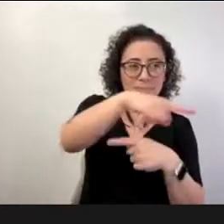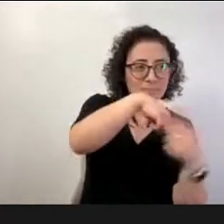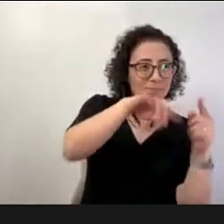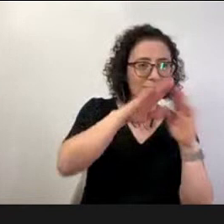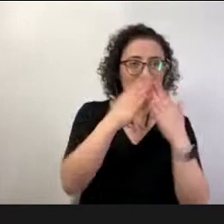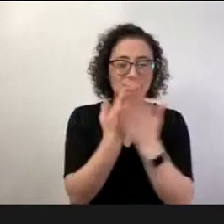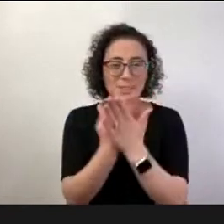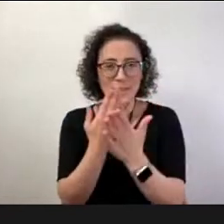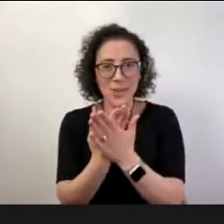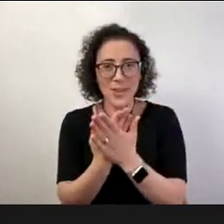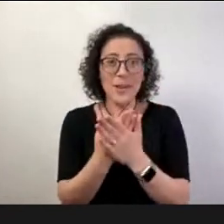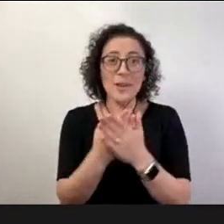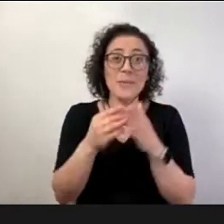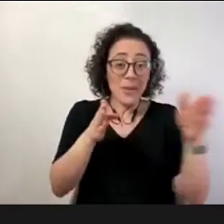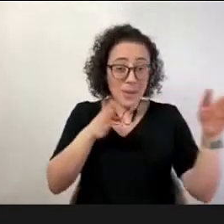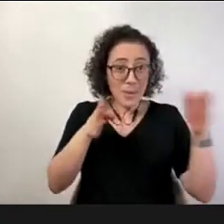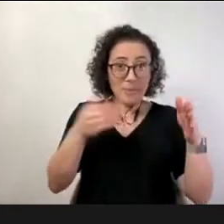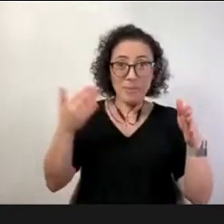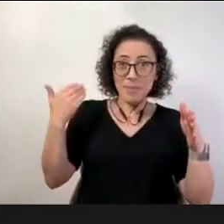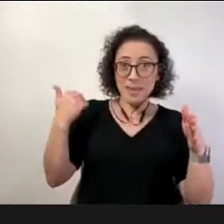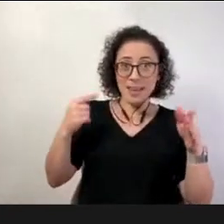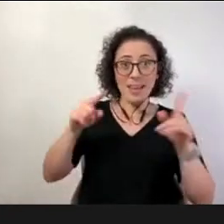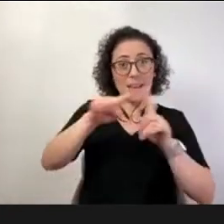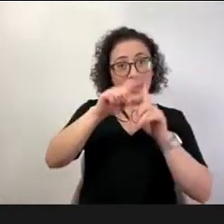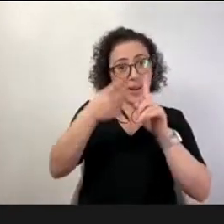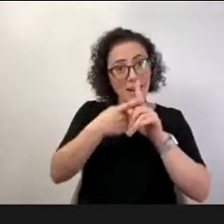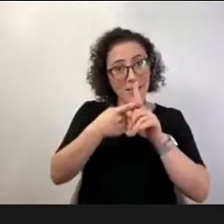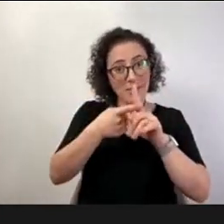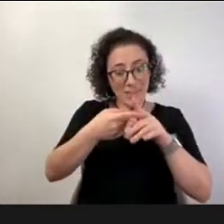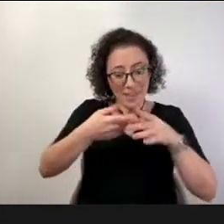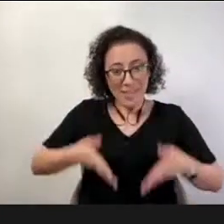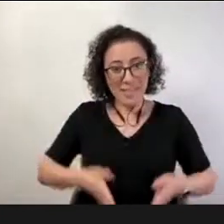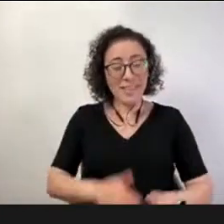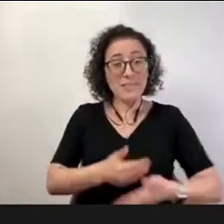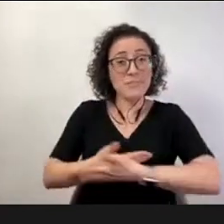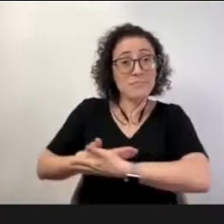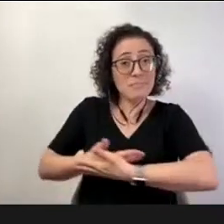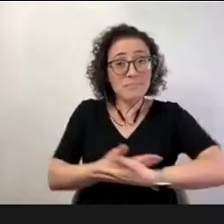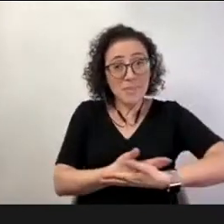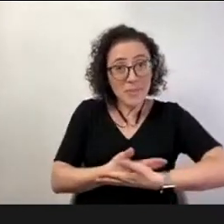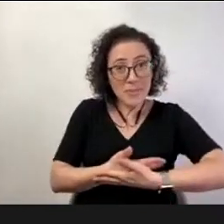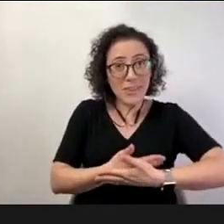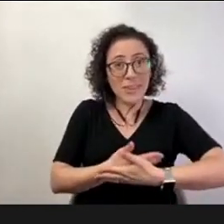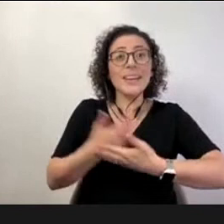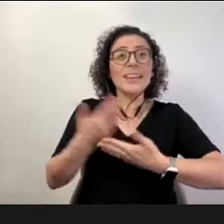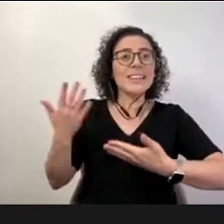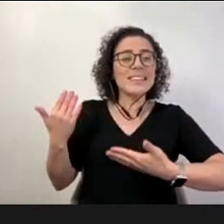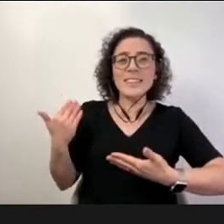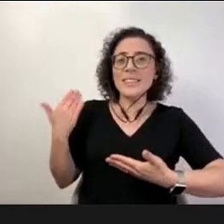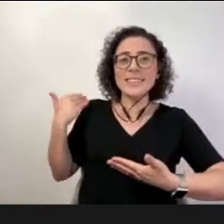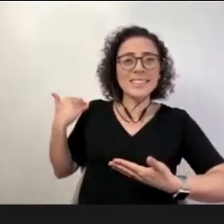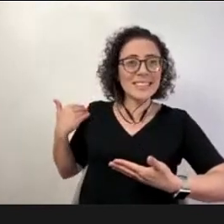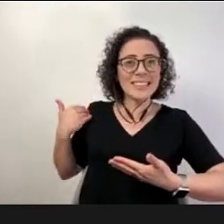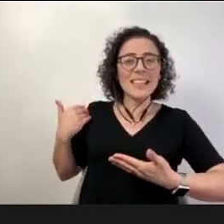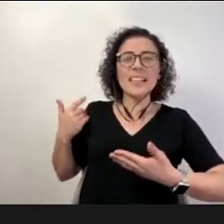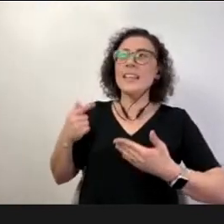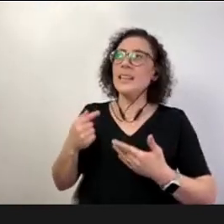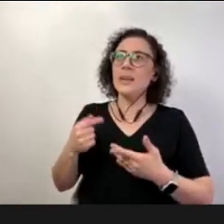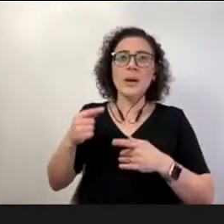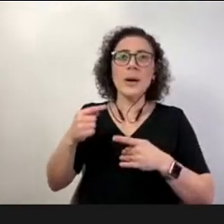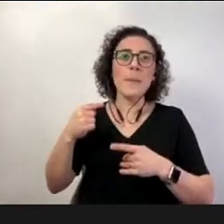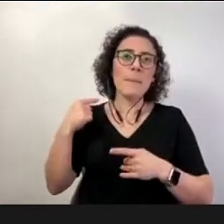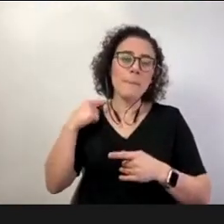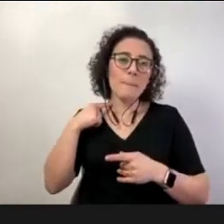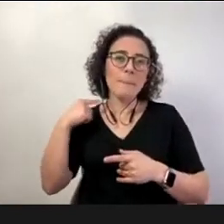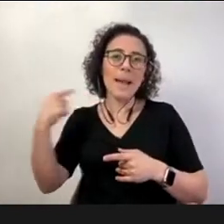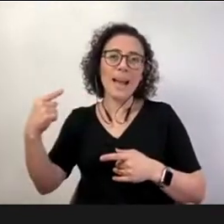eu tive um filho no meio da pandemia né então saí de licença maternidade já estávamos ali desde março saí em maio né estávamos há